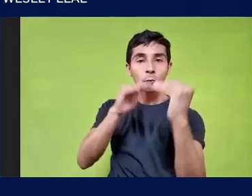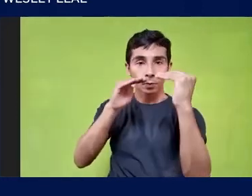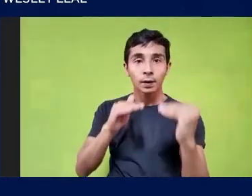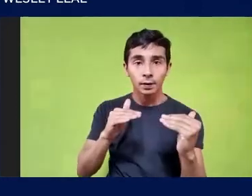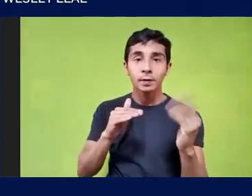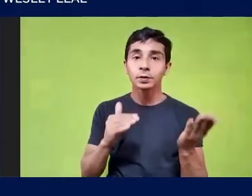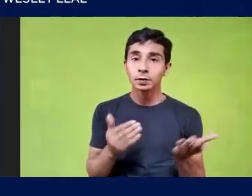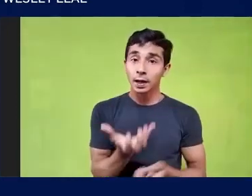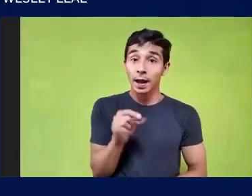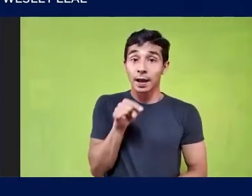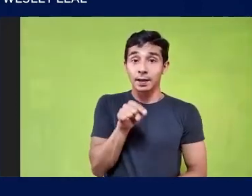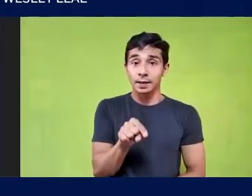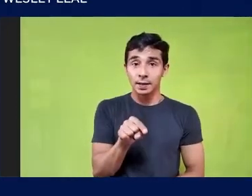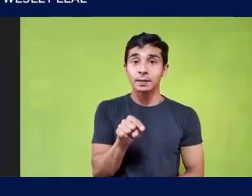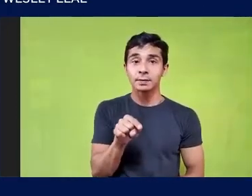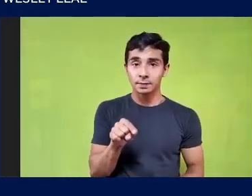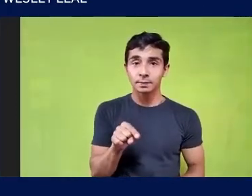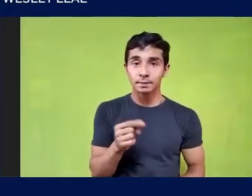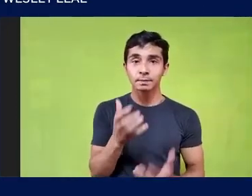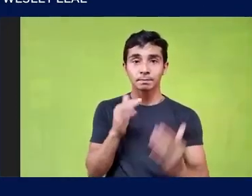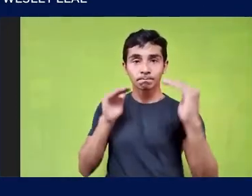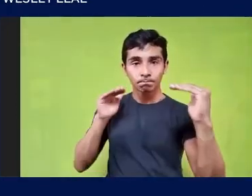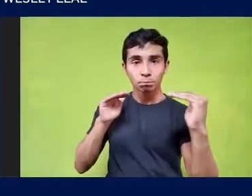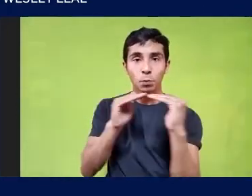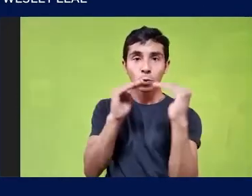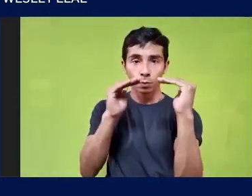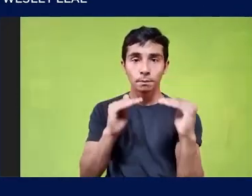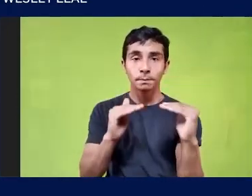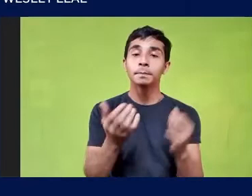sair Da condição de desigualdade A gente quer sair Da condição